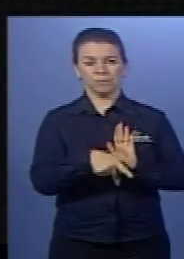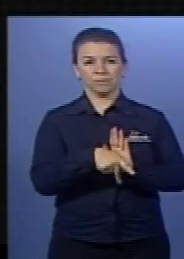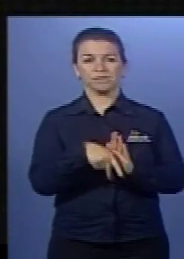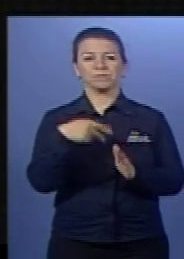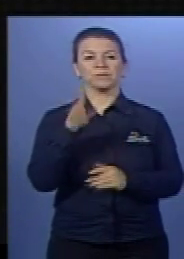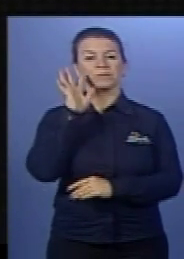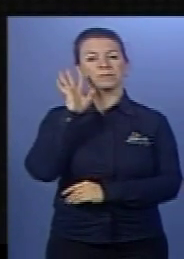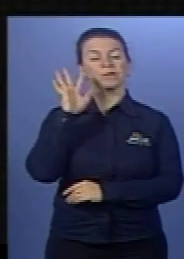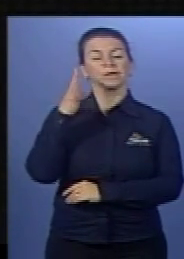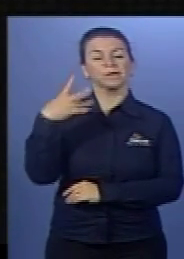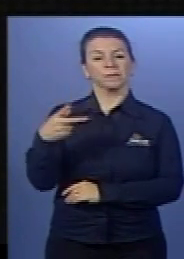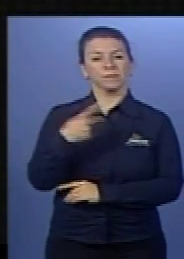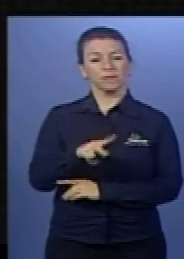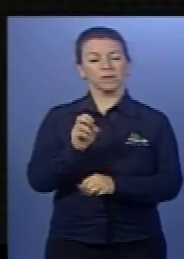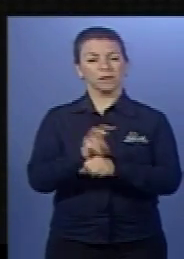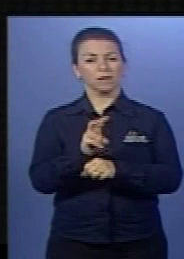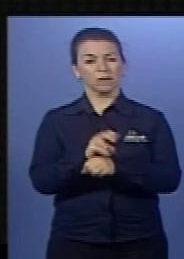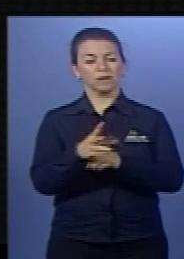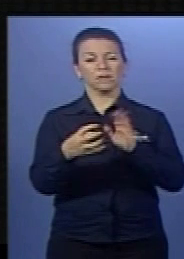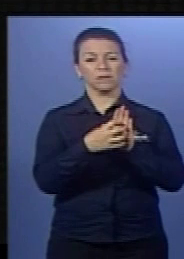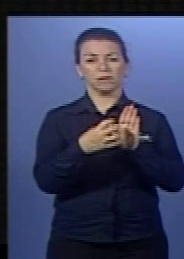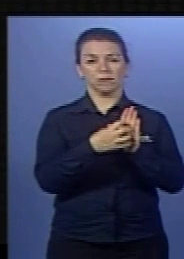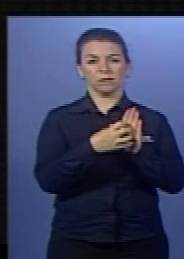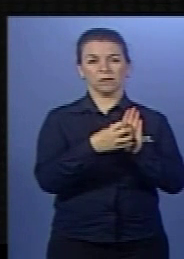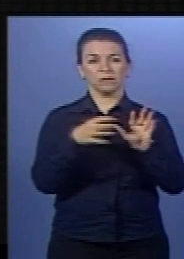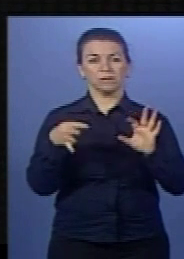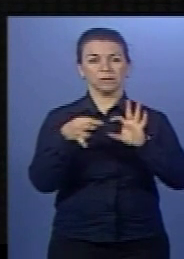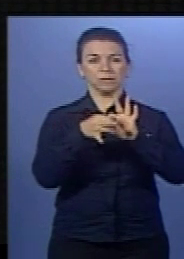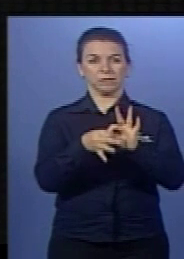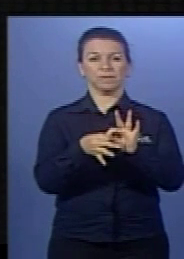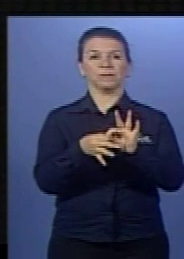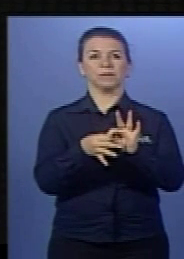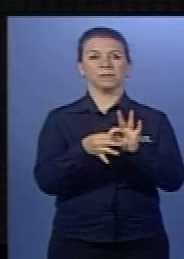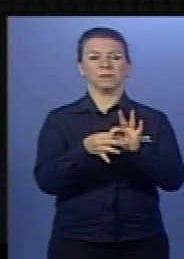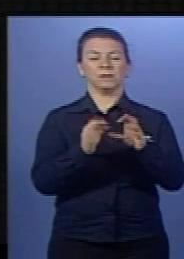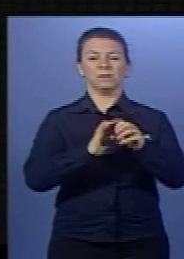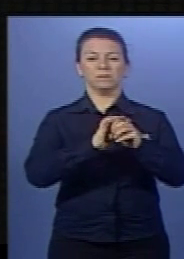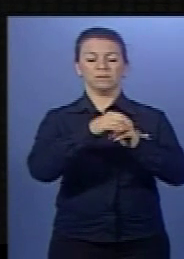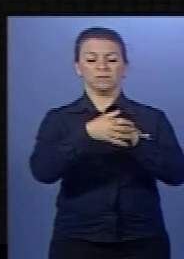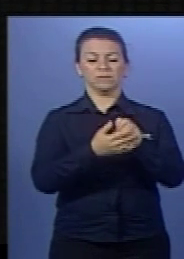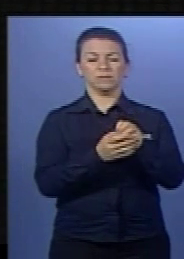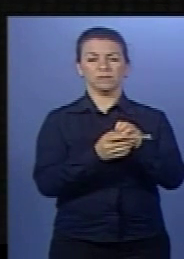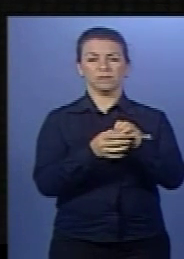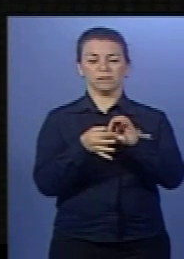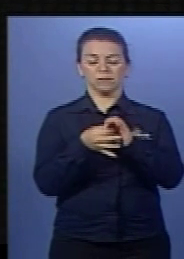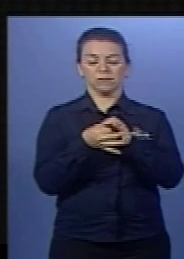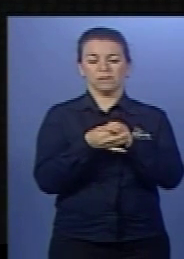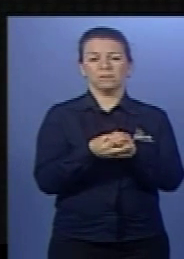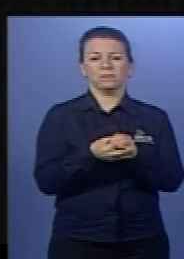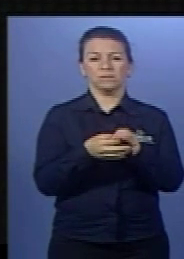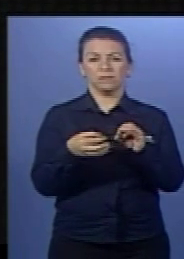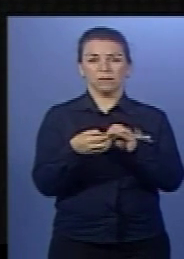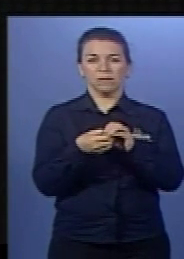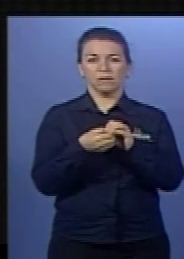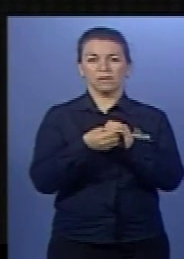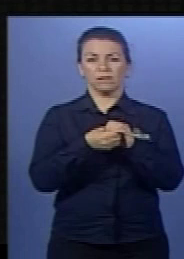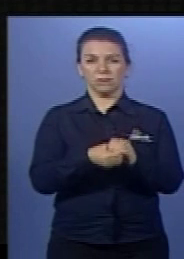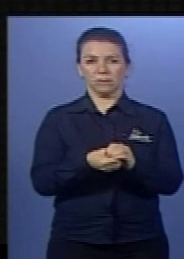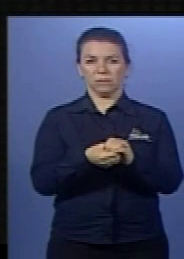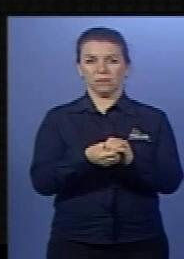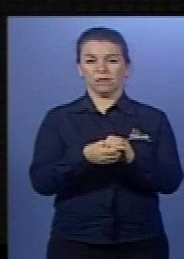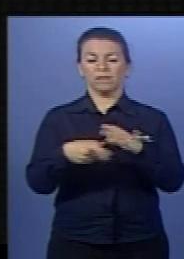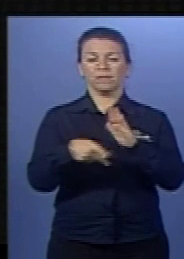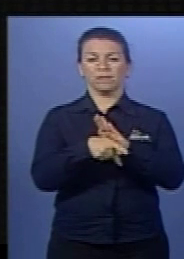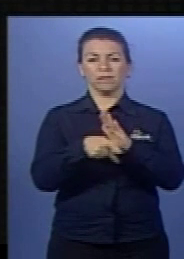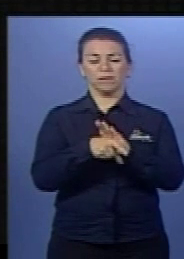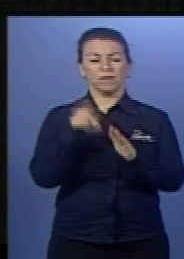O acontece aqui, ó? O vírus da AIDS, ele vai se unir à membrana celular. Então vai ter uma fusão do envelope com